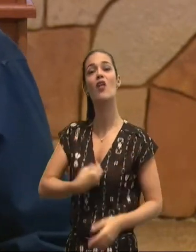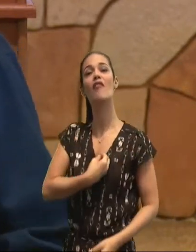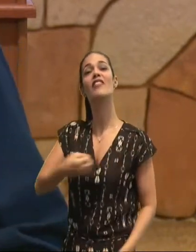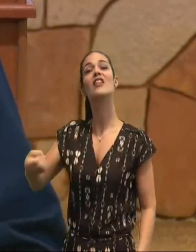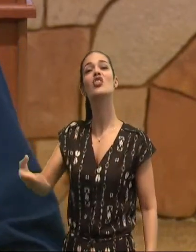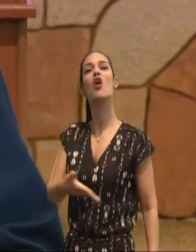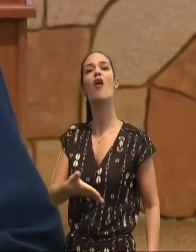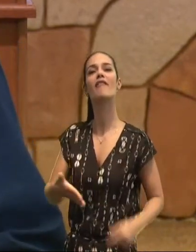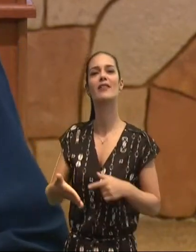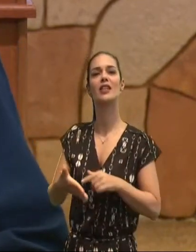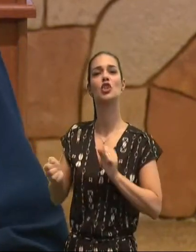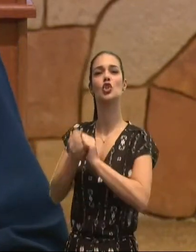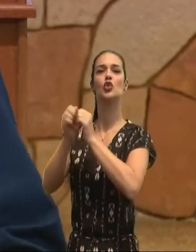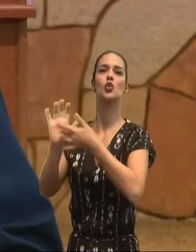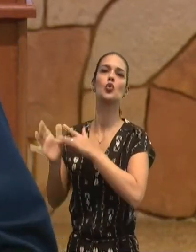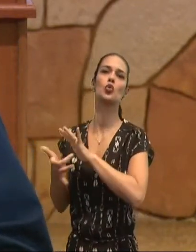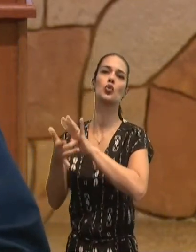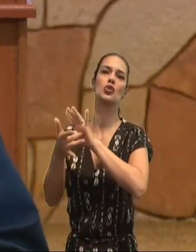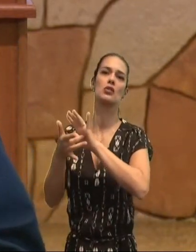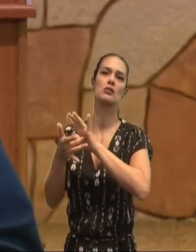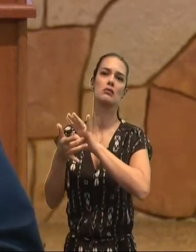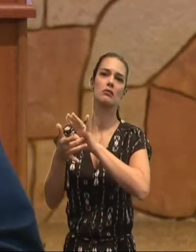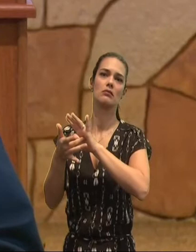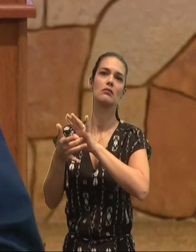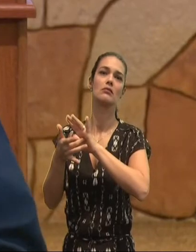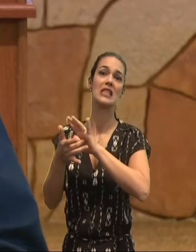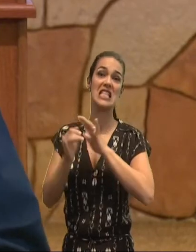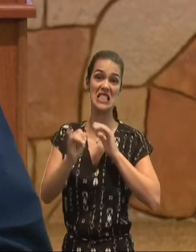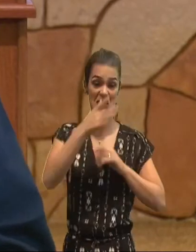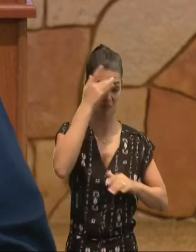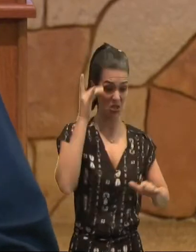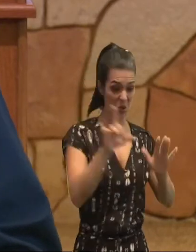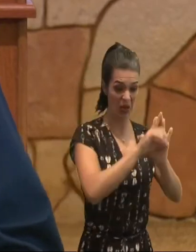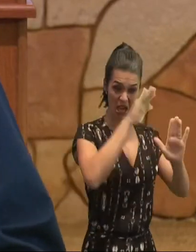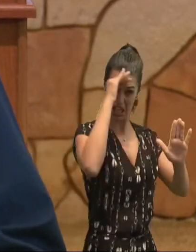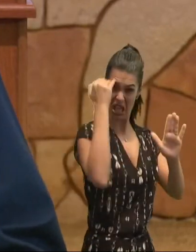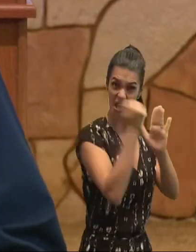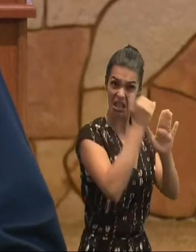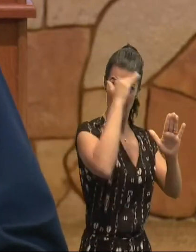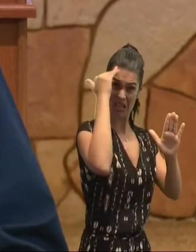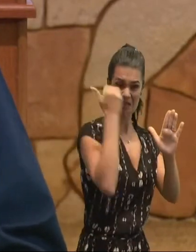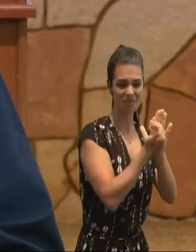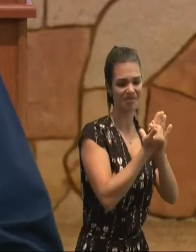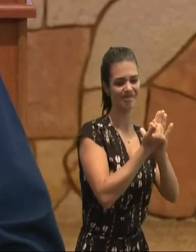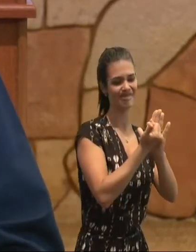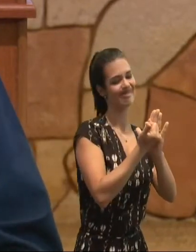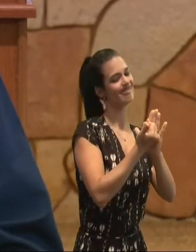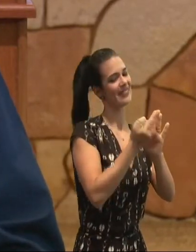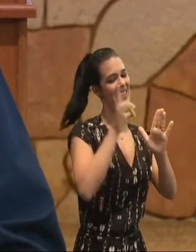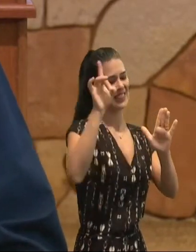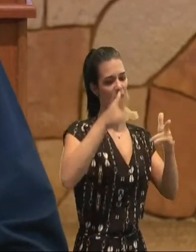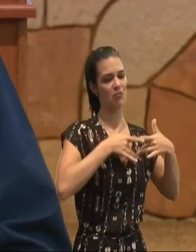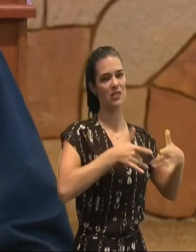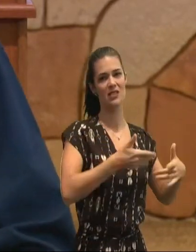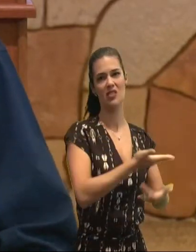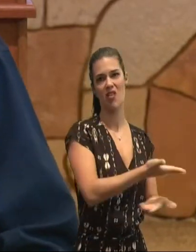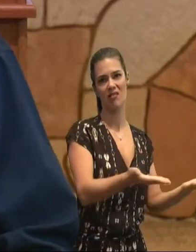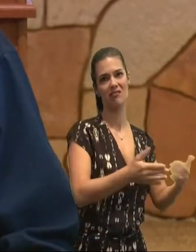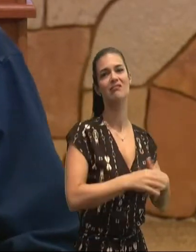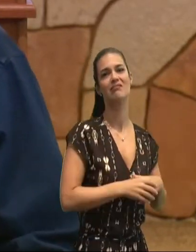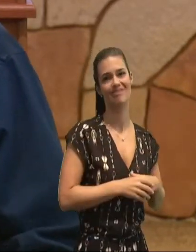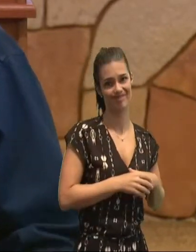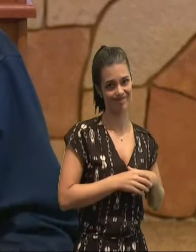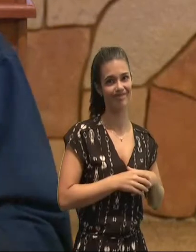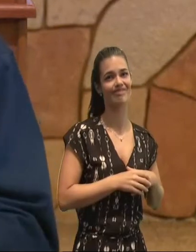com esta regra, paz e misericórdia, sejam sobre eles, e sobre o Israel, de Deus, quanto